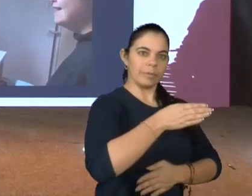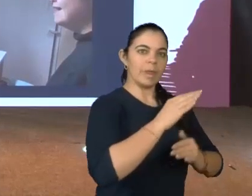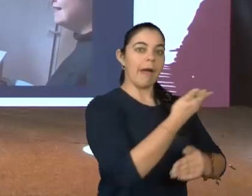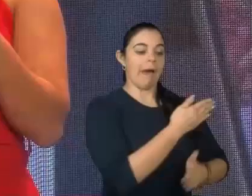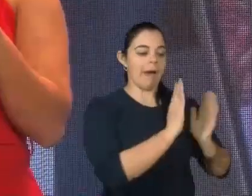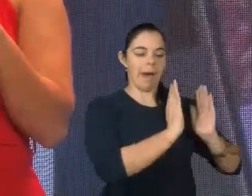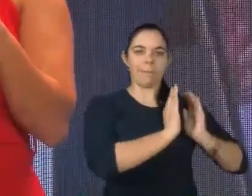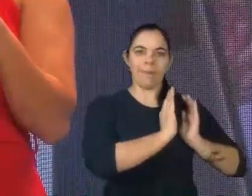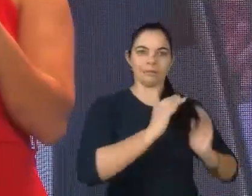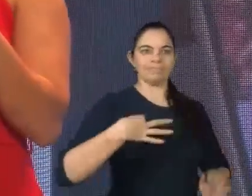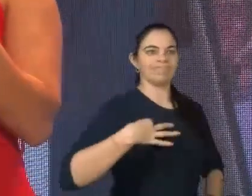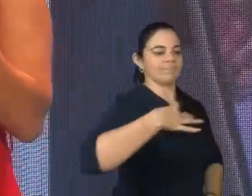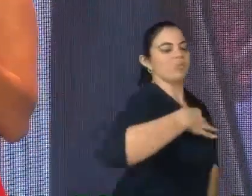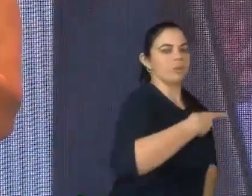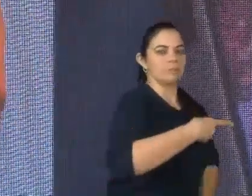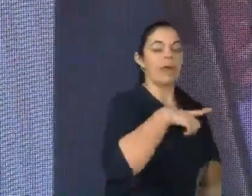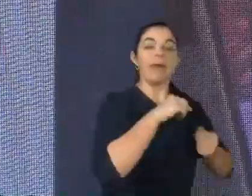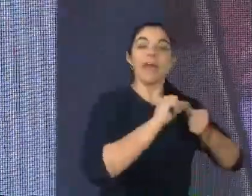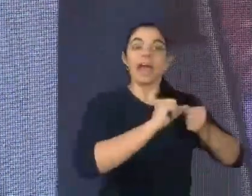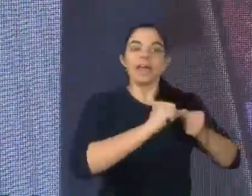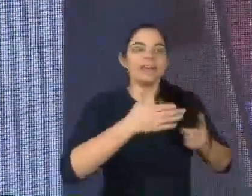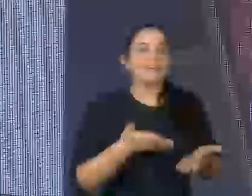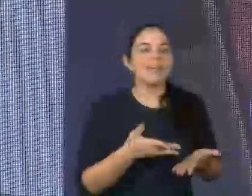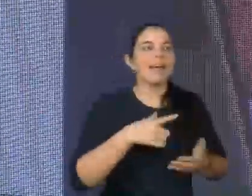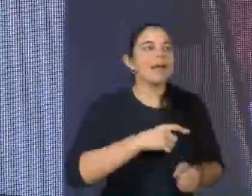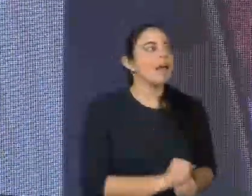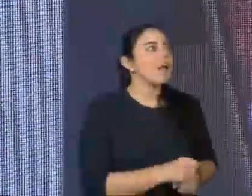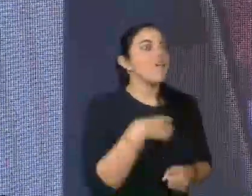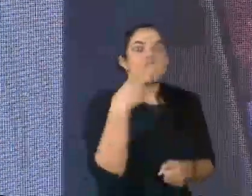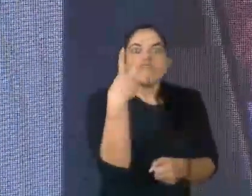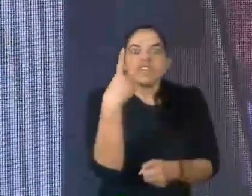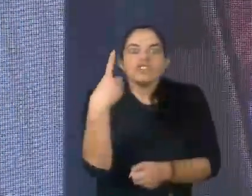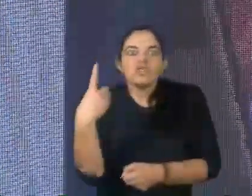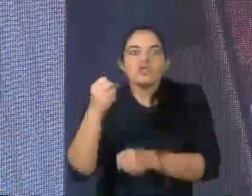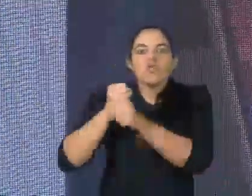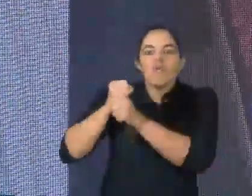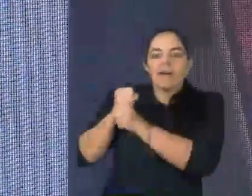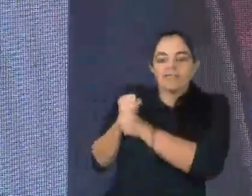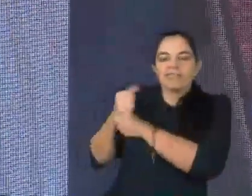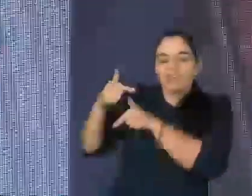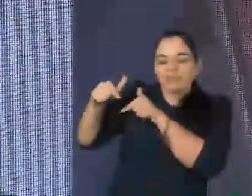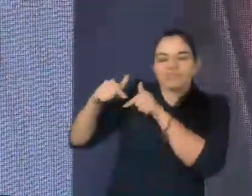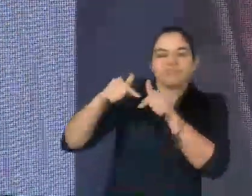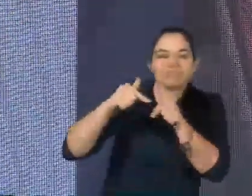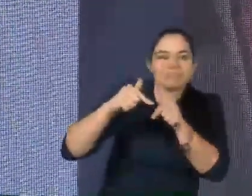apaixonei. Essa paixão está latente há 21 anos. Ela tem um nome,